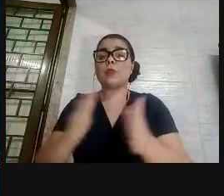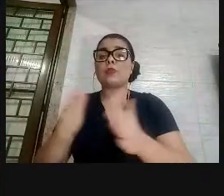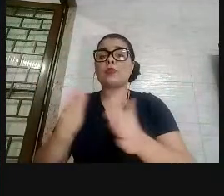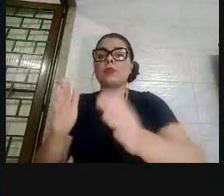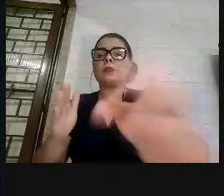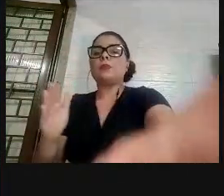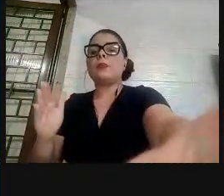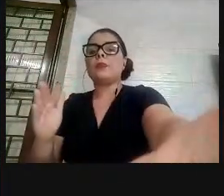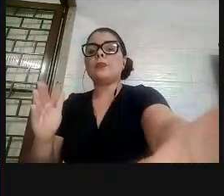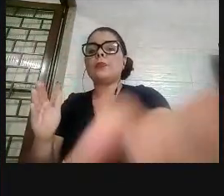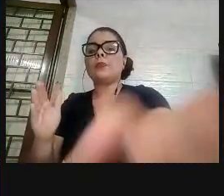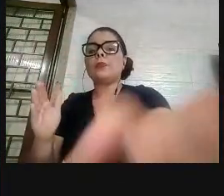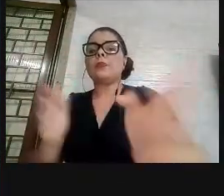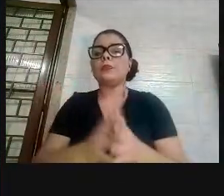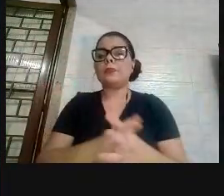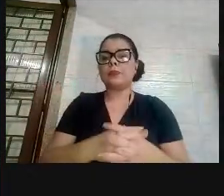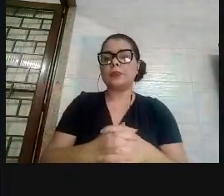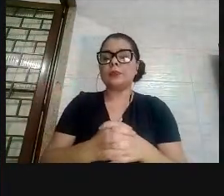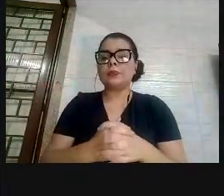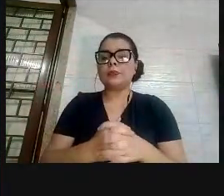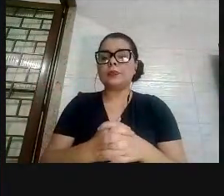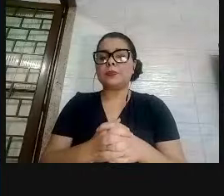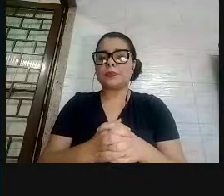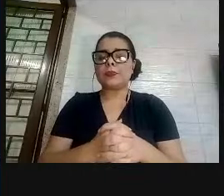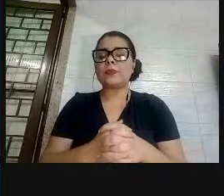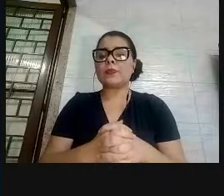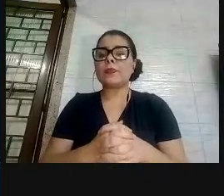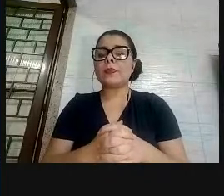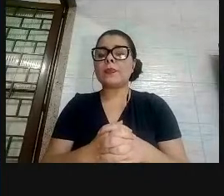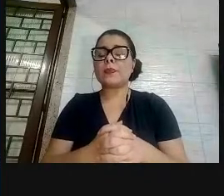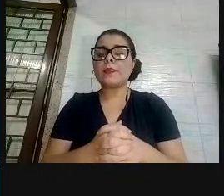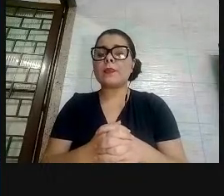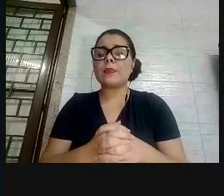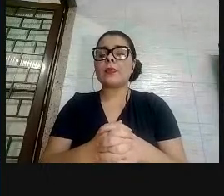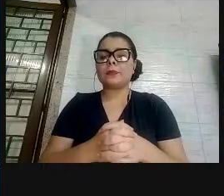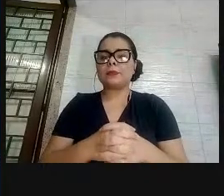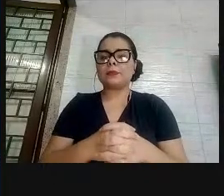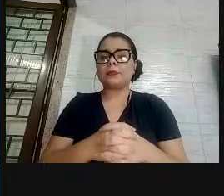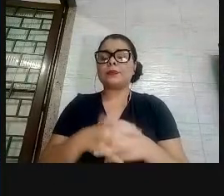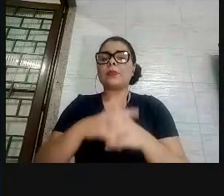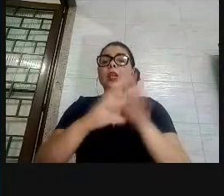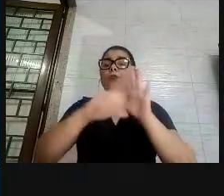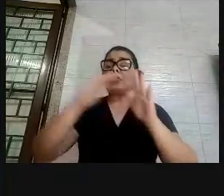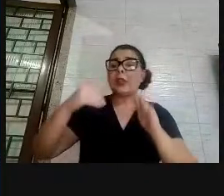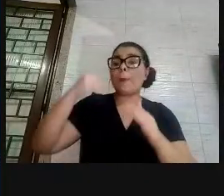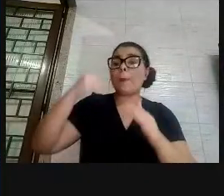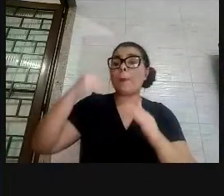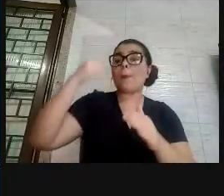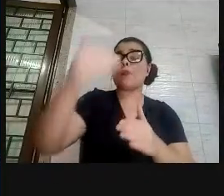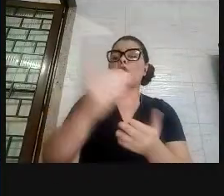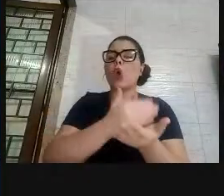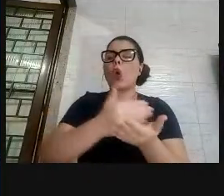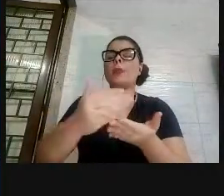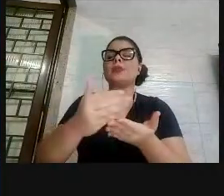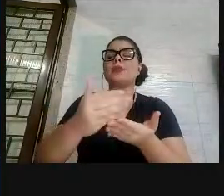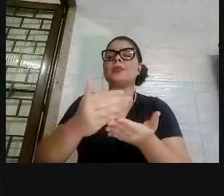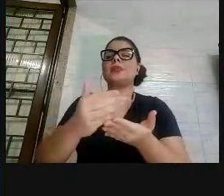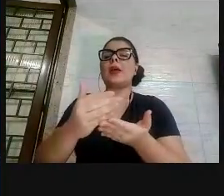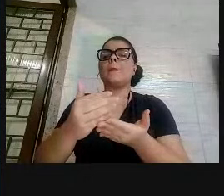da LDB, LDB, diretrizes e bases, que veio vigorar a partir da...